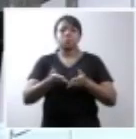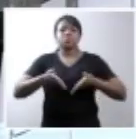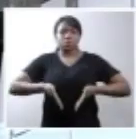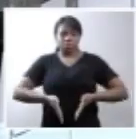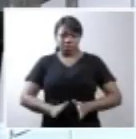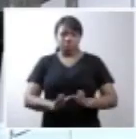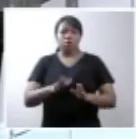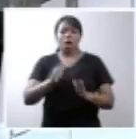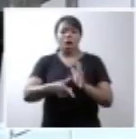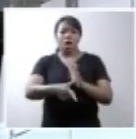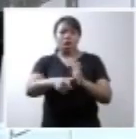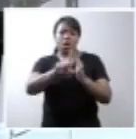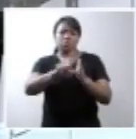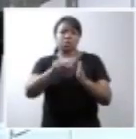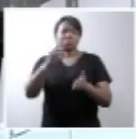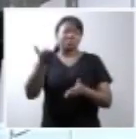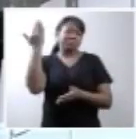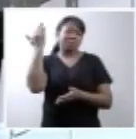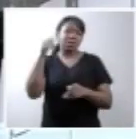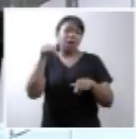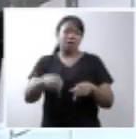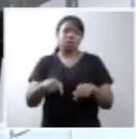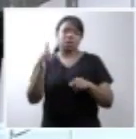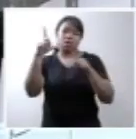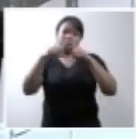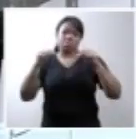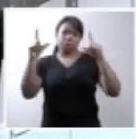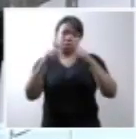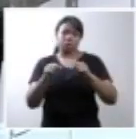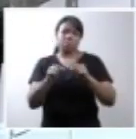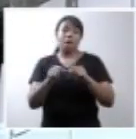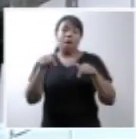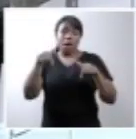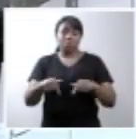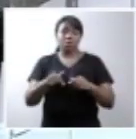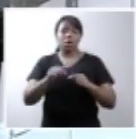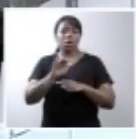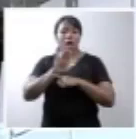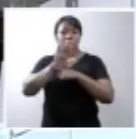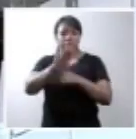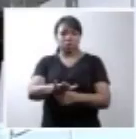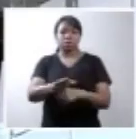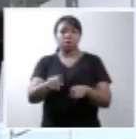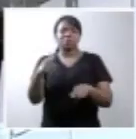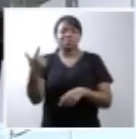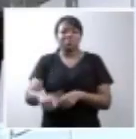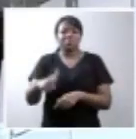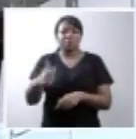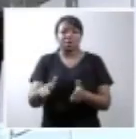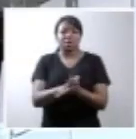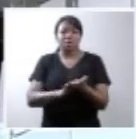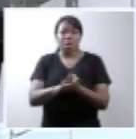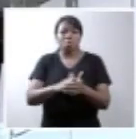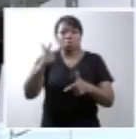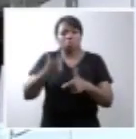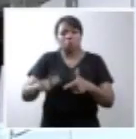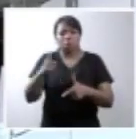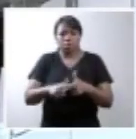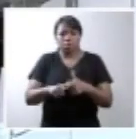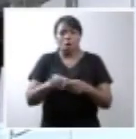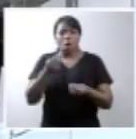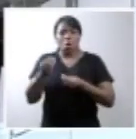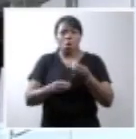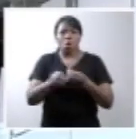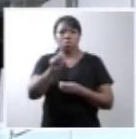aqui em Brasília. Na ocasião, nosso objetivo foi colaborar para que não houvesse o risco de que síndrome